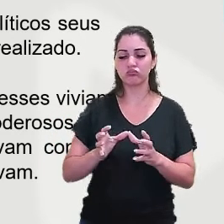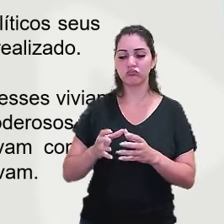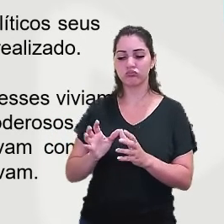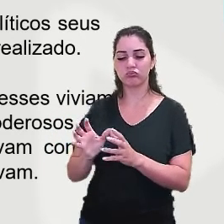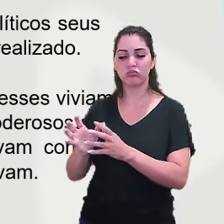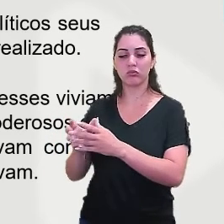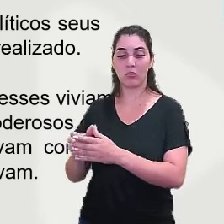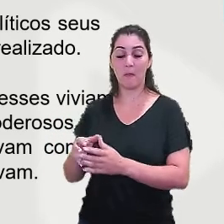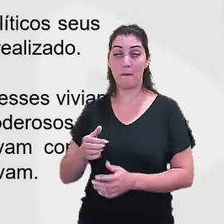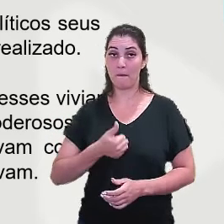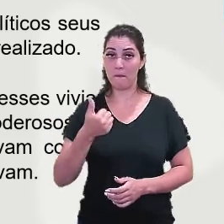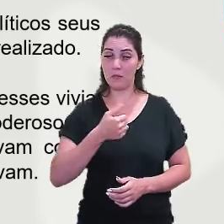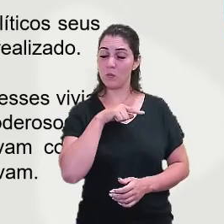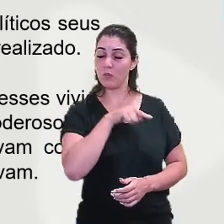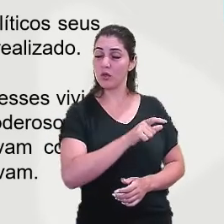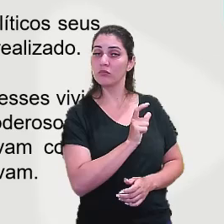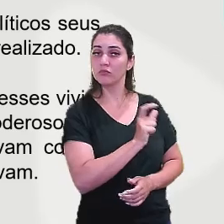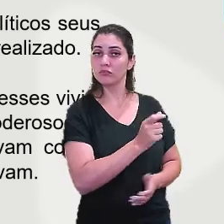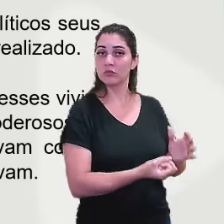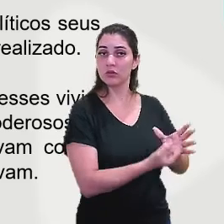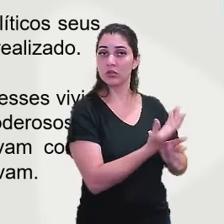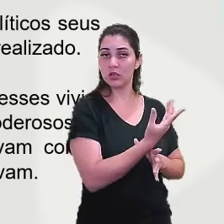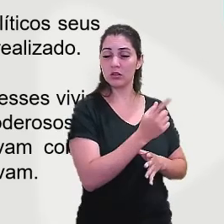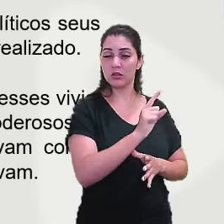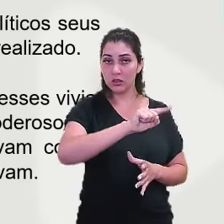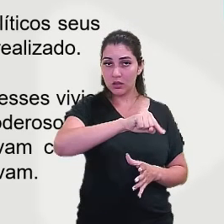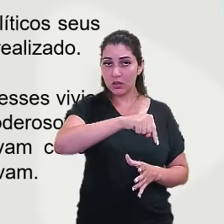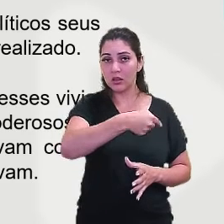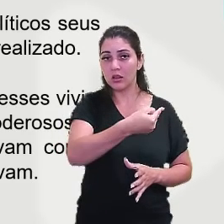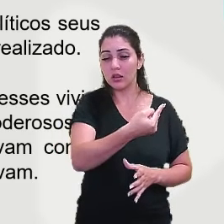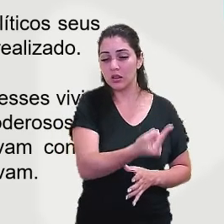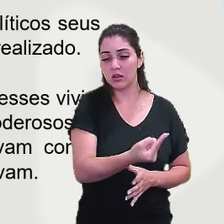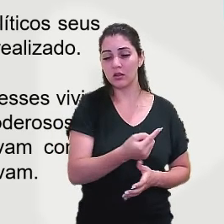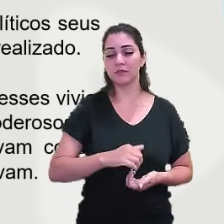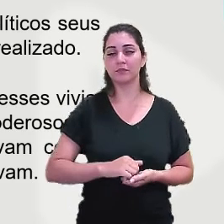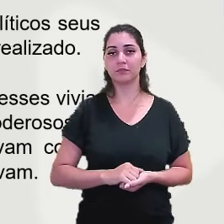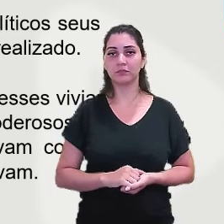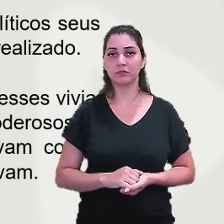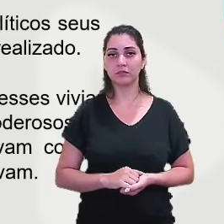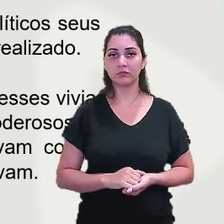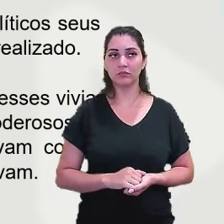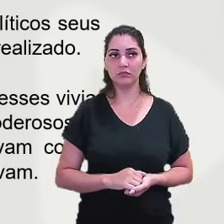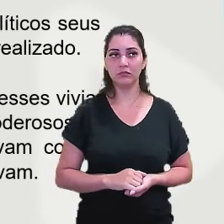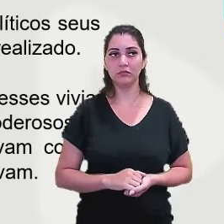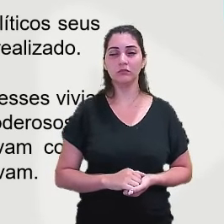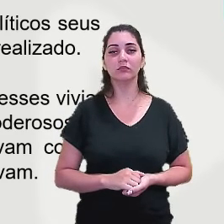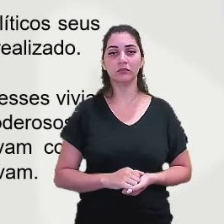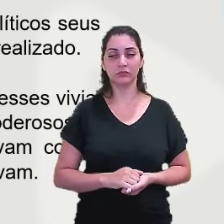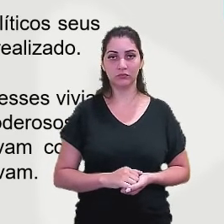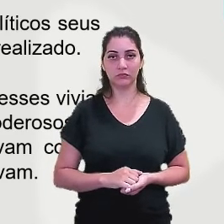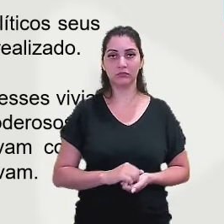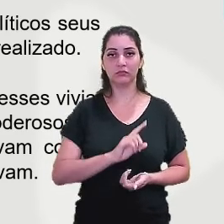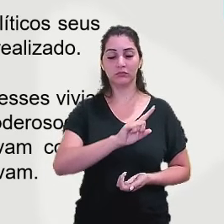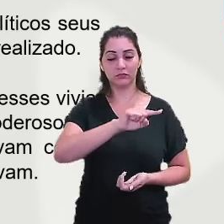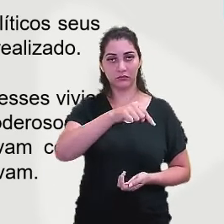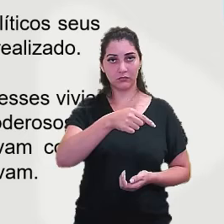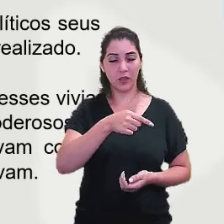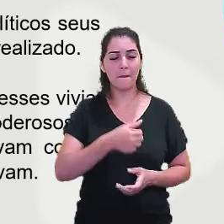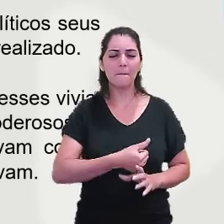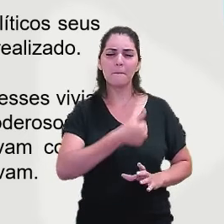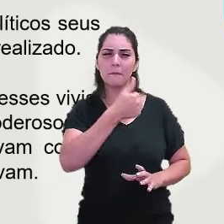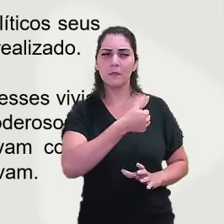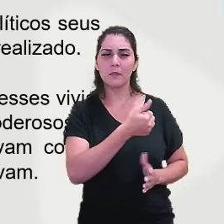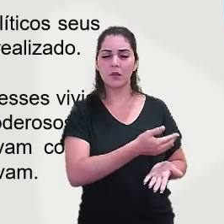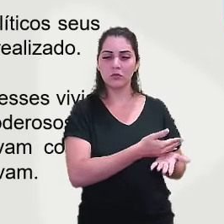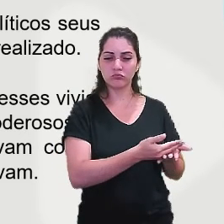surgiram os mercenários, depois vieram os mercenari... Mercenaria, posso? Primeiro